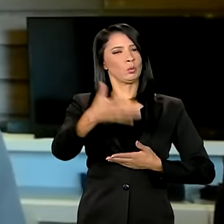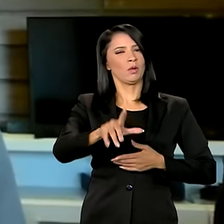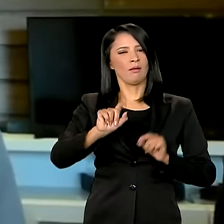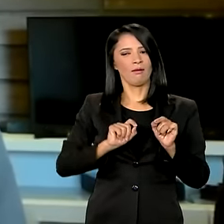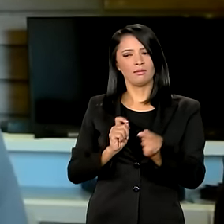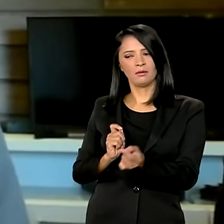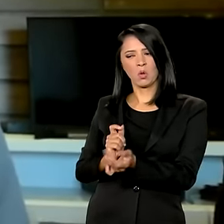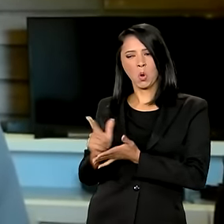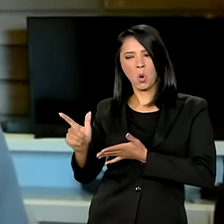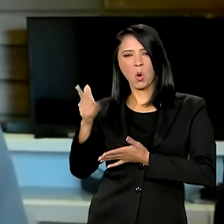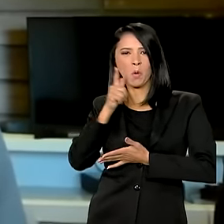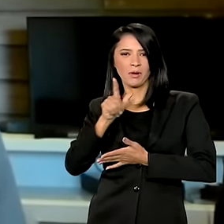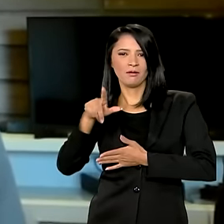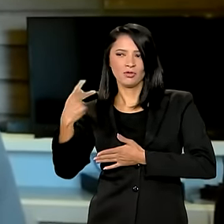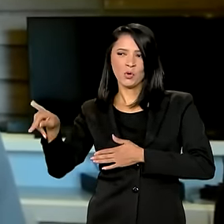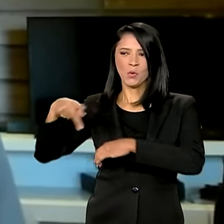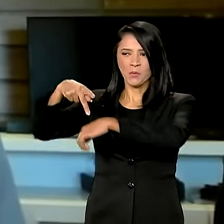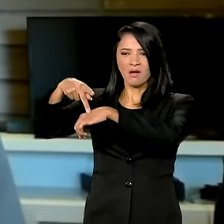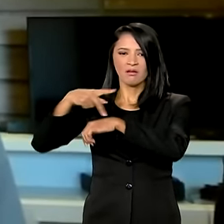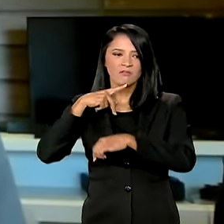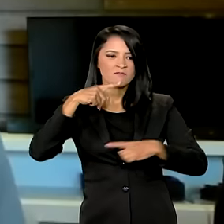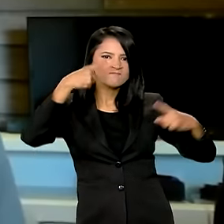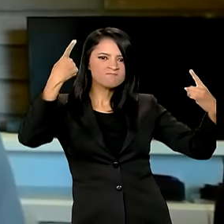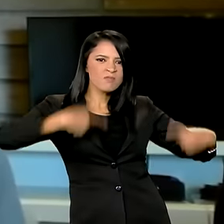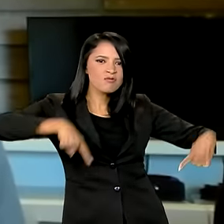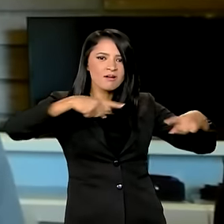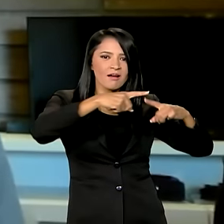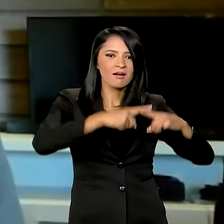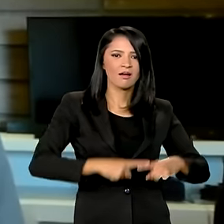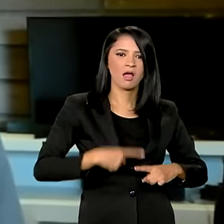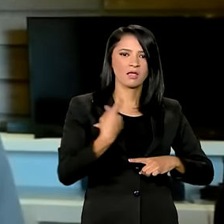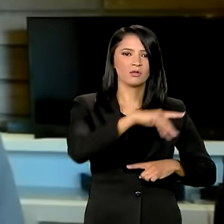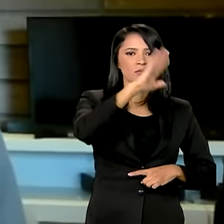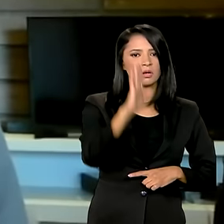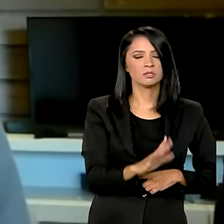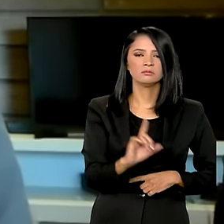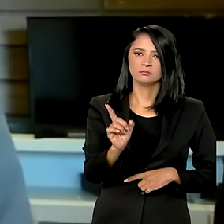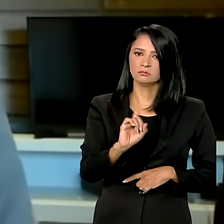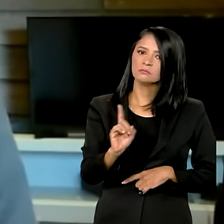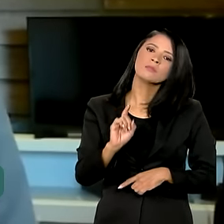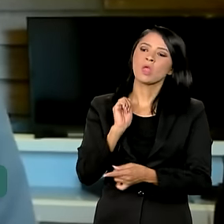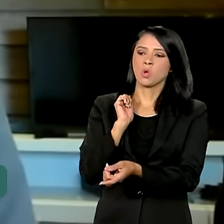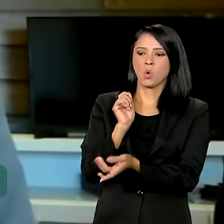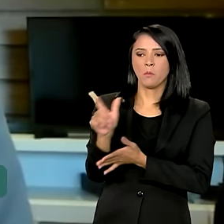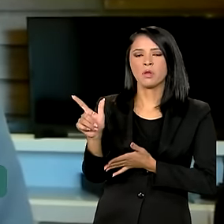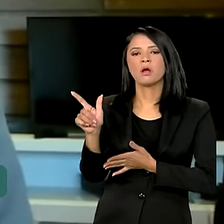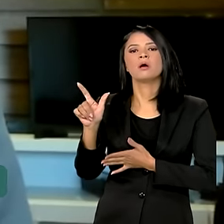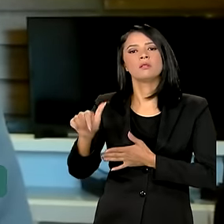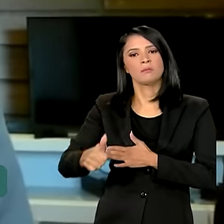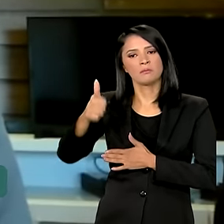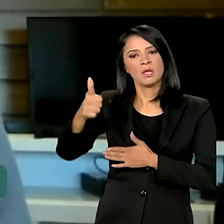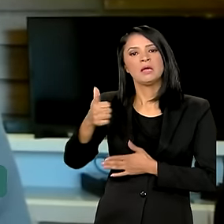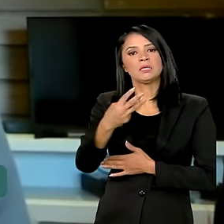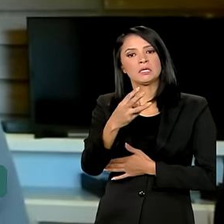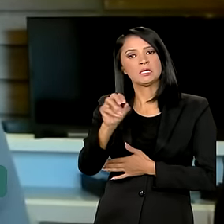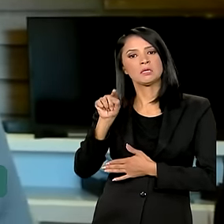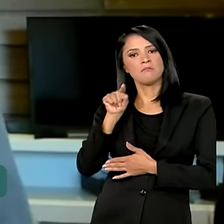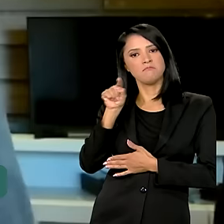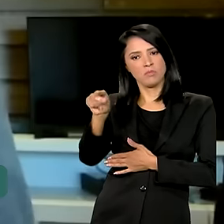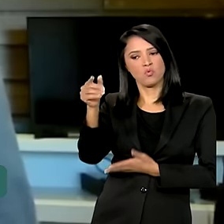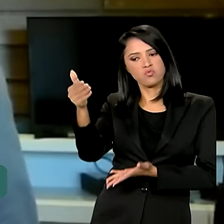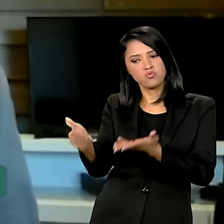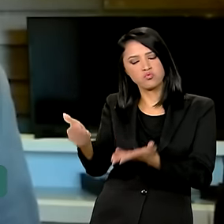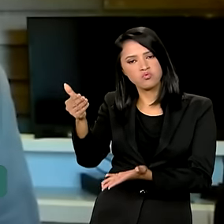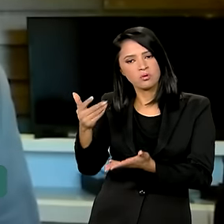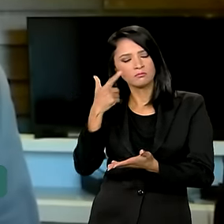compra importada venha a competir com a nossa produção nacional. Nós estamos comprando as primeiras 300 mil toneladas e